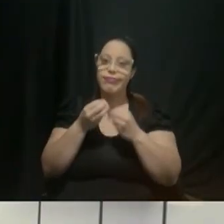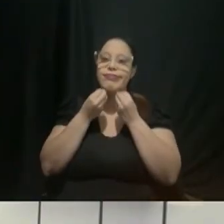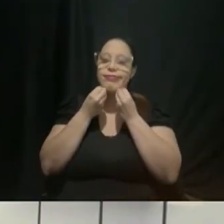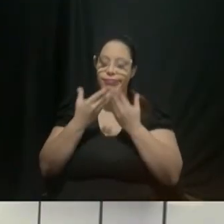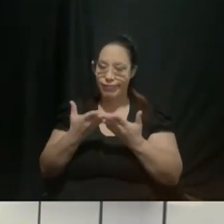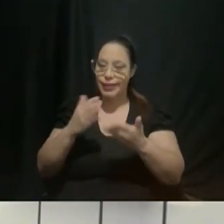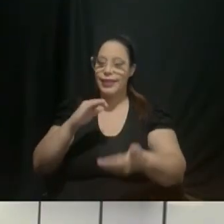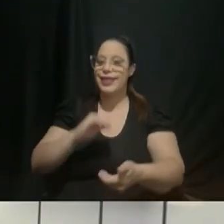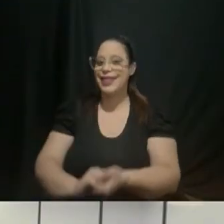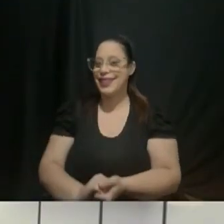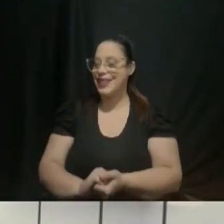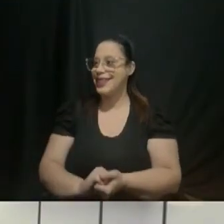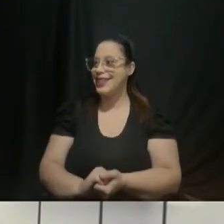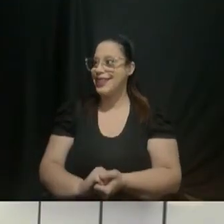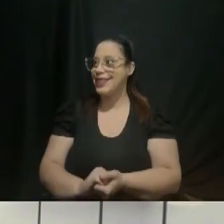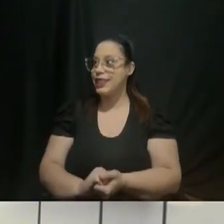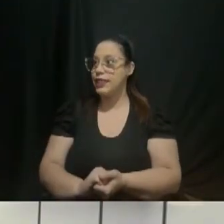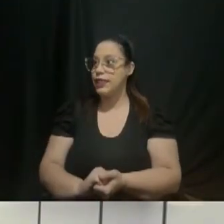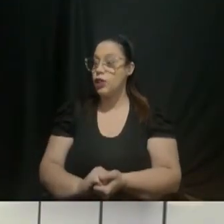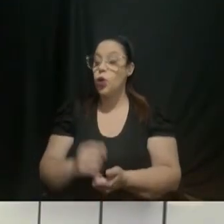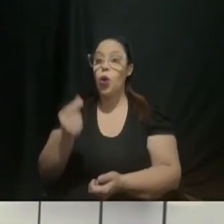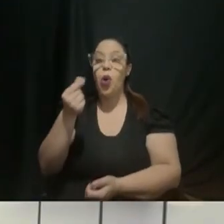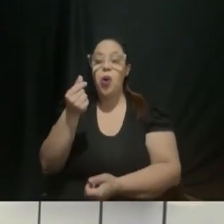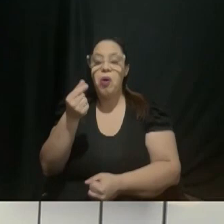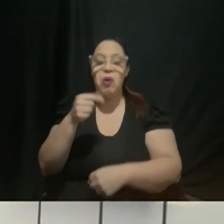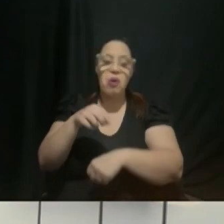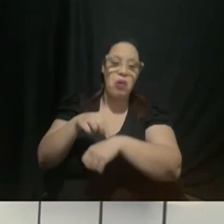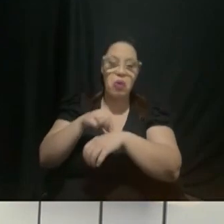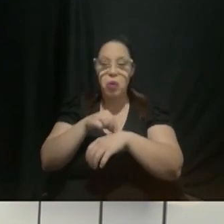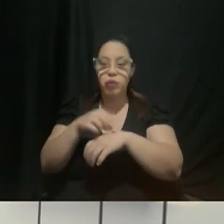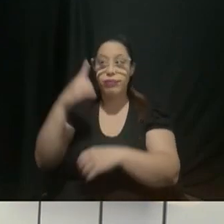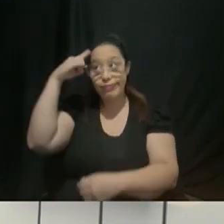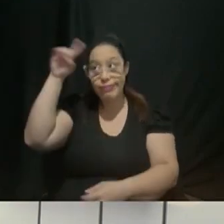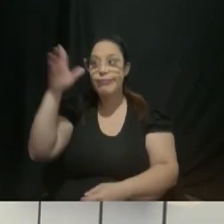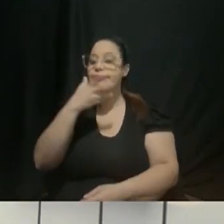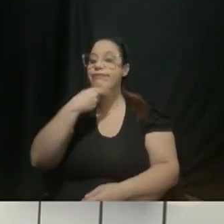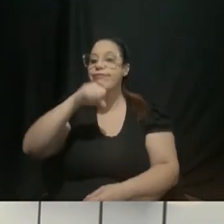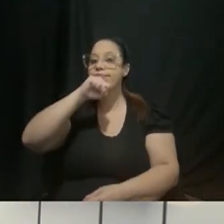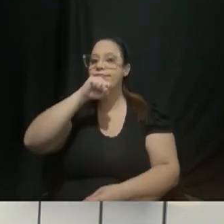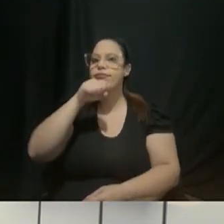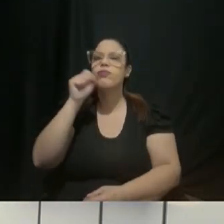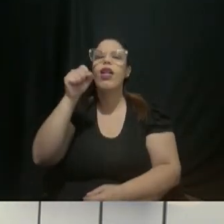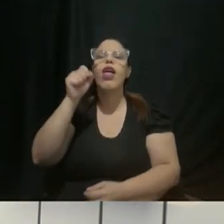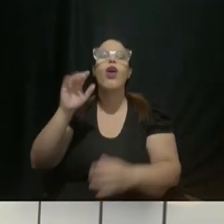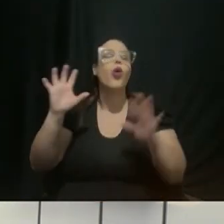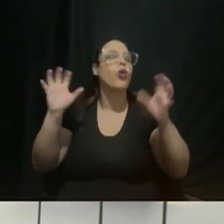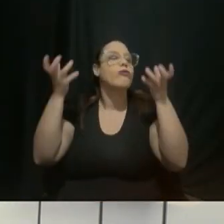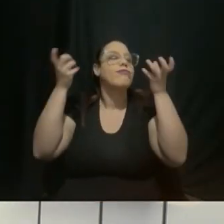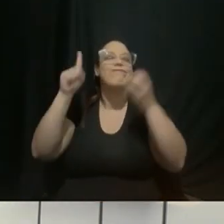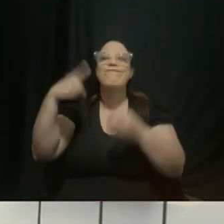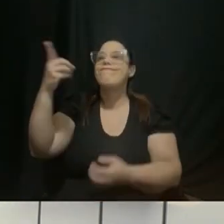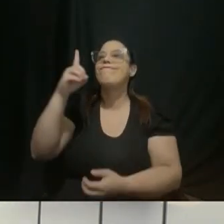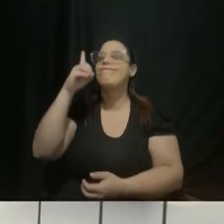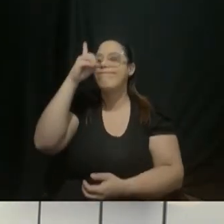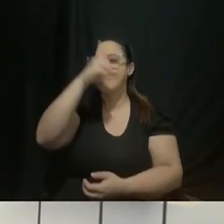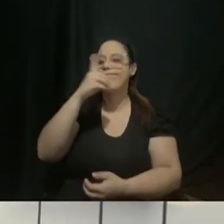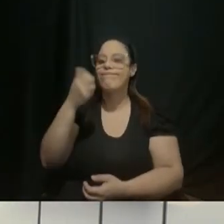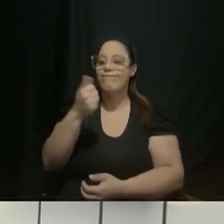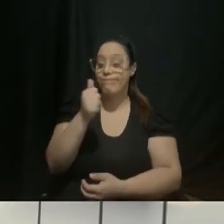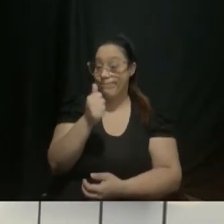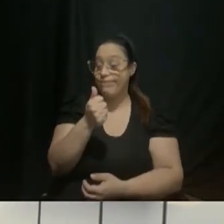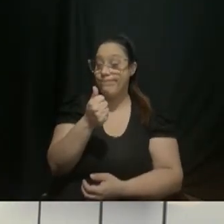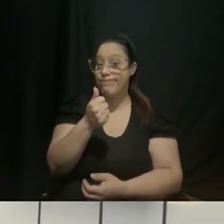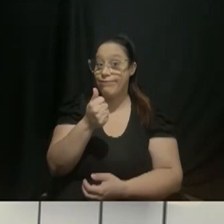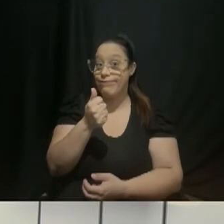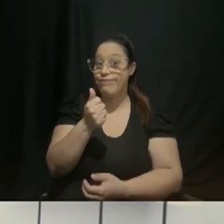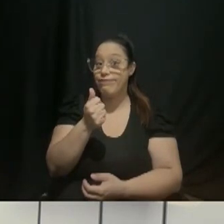As vendas físicas para o Dia dos Pais que será celebrado no próximo domingo dia 11 devem apresentar